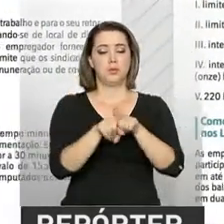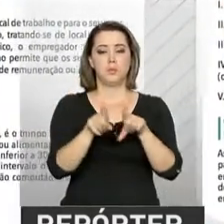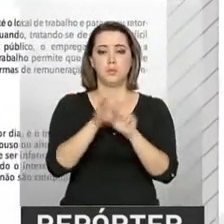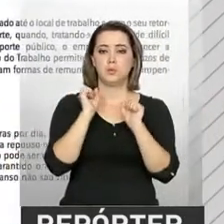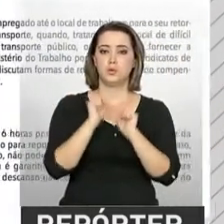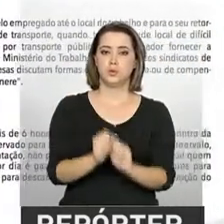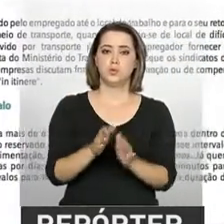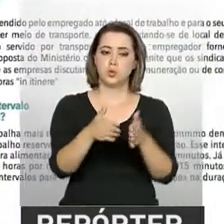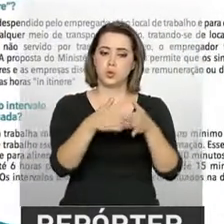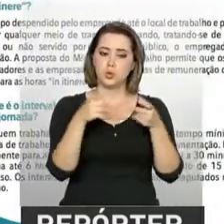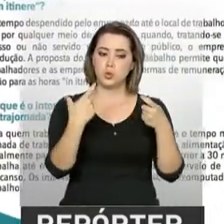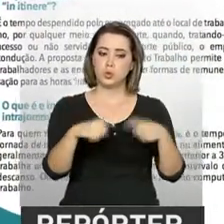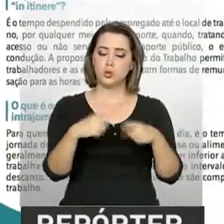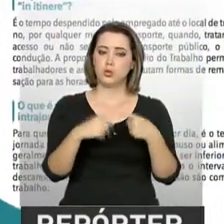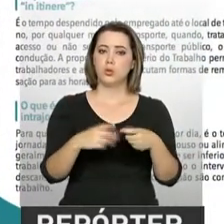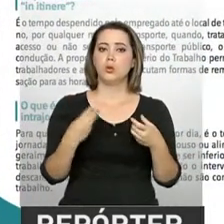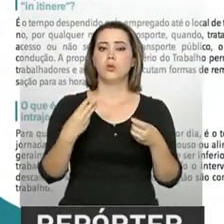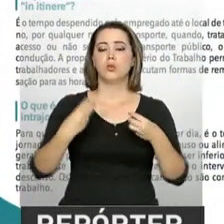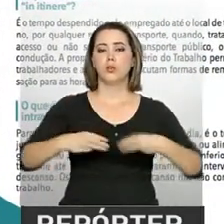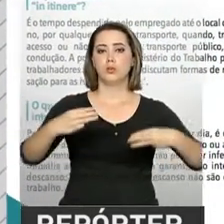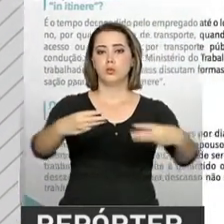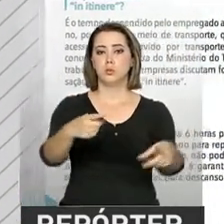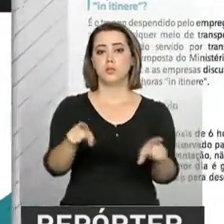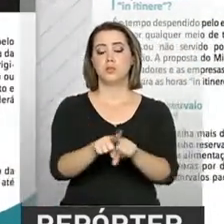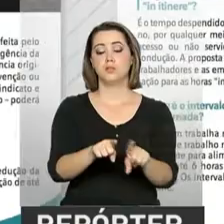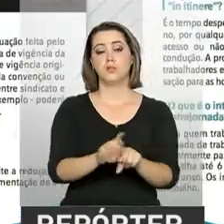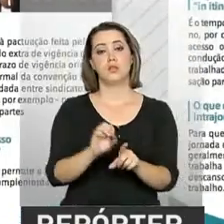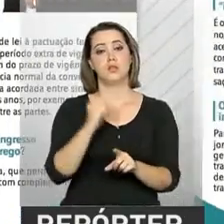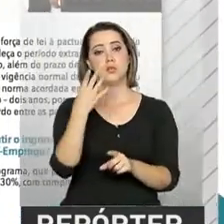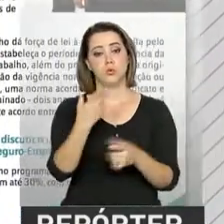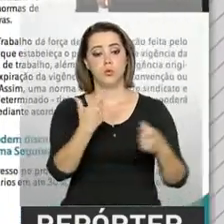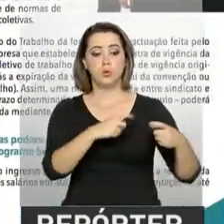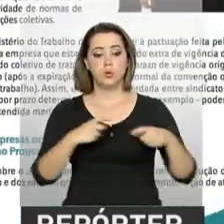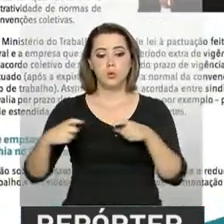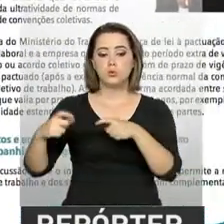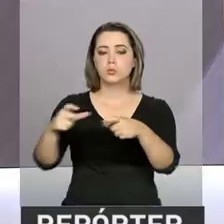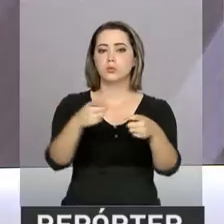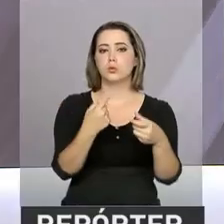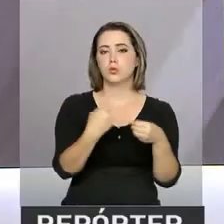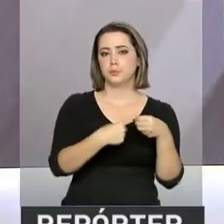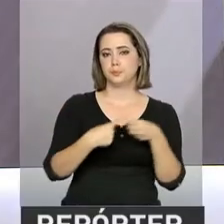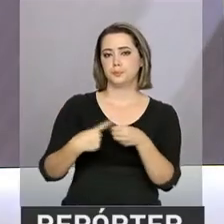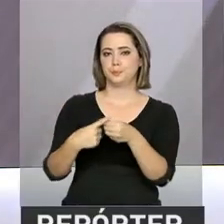material na sede do Ministério ou nas superintendências regionais da pasta.